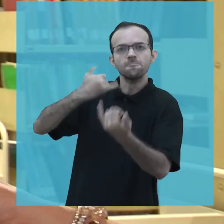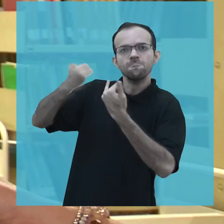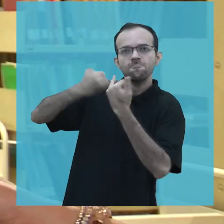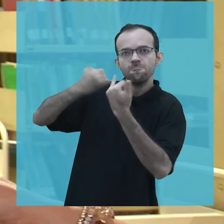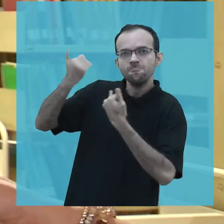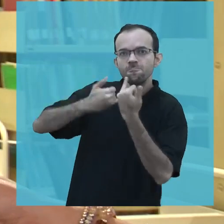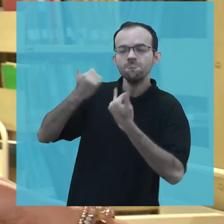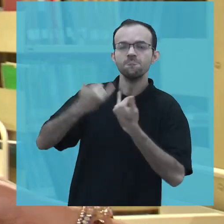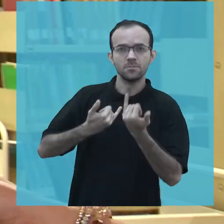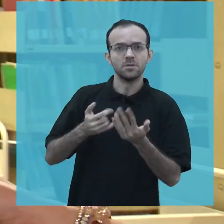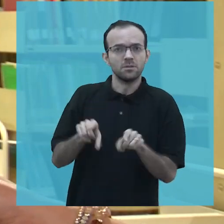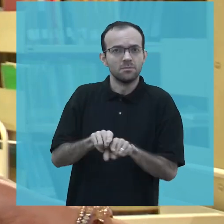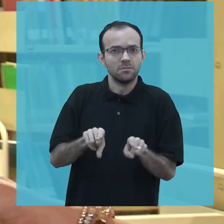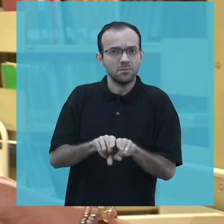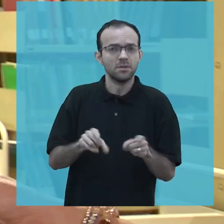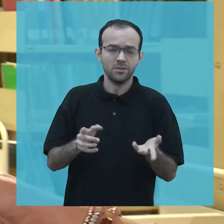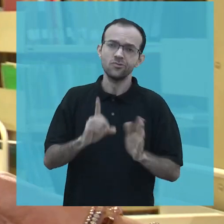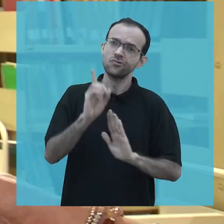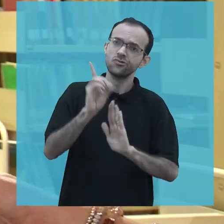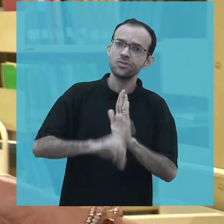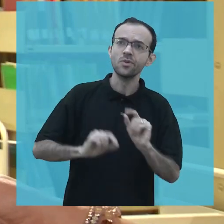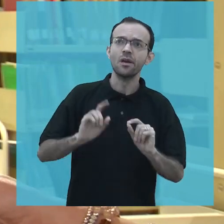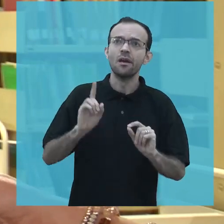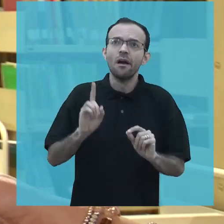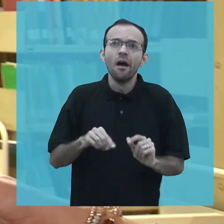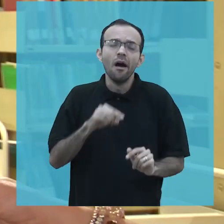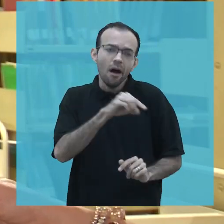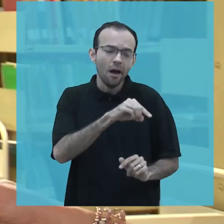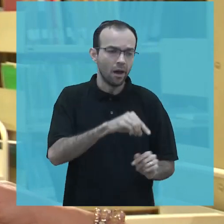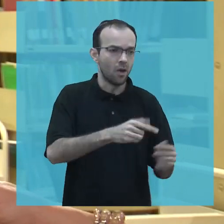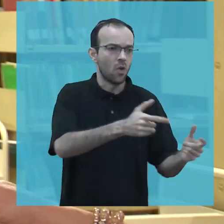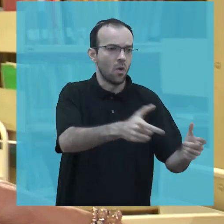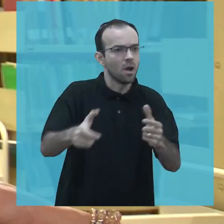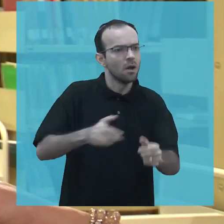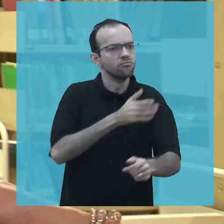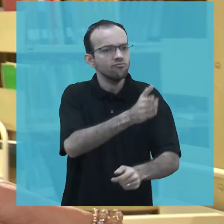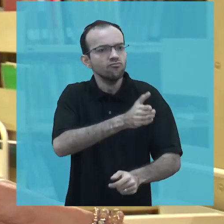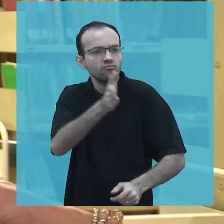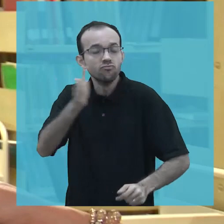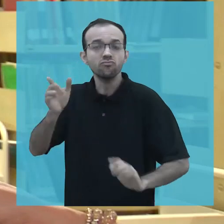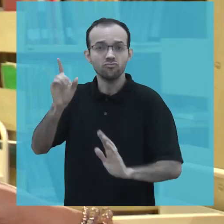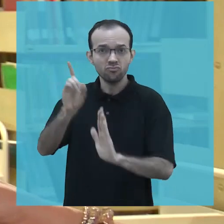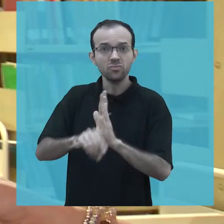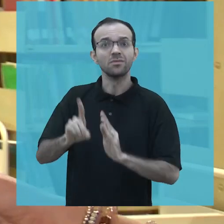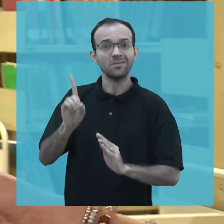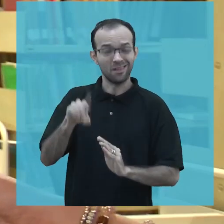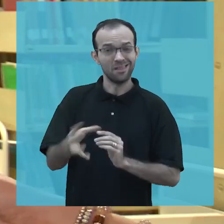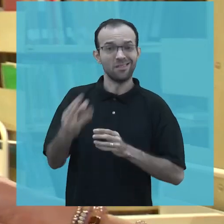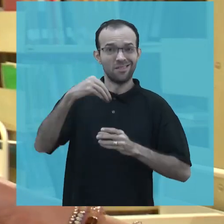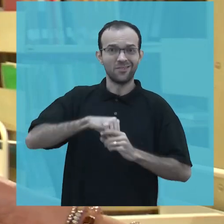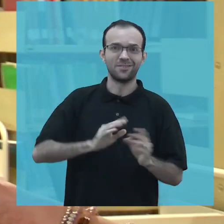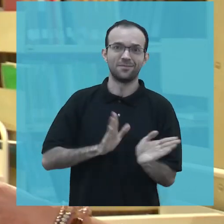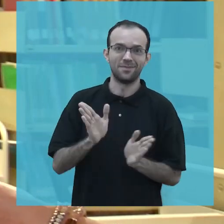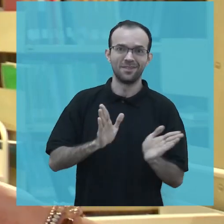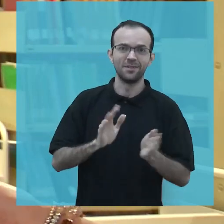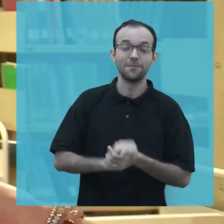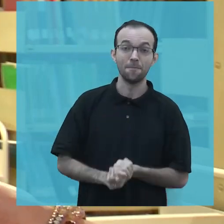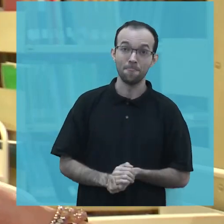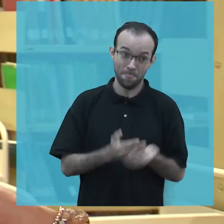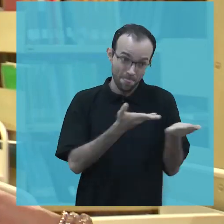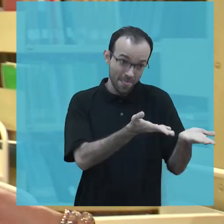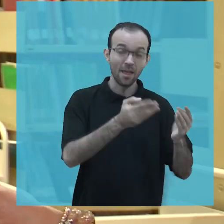direito ao acesso a conhecimento, direito ao acesso à informação, direito ao acesso aos espaços e tudo mais.